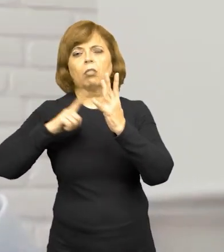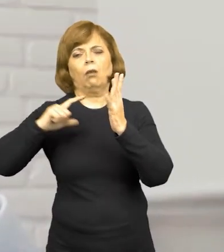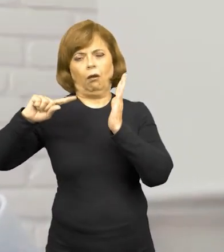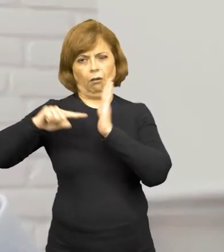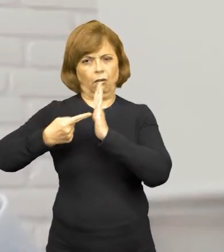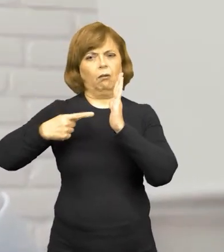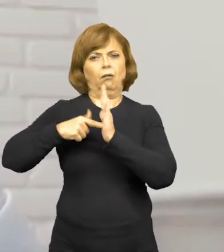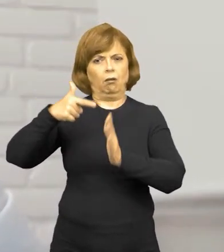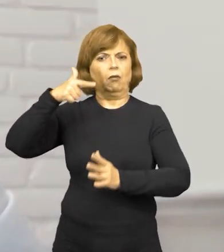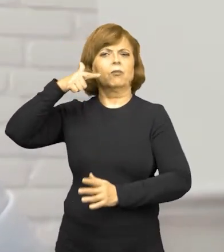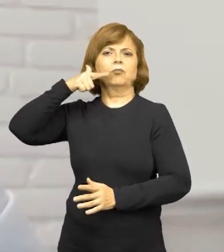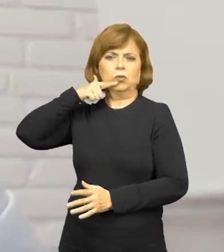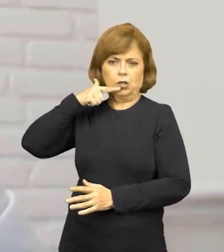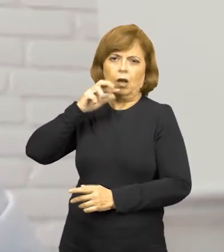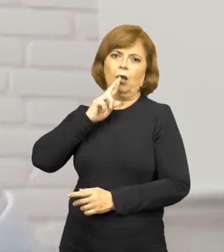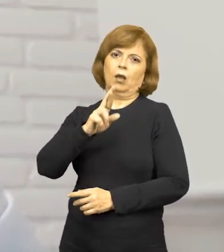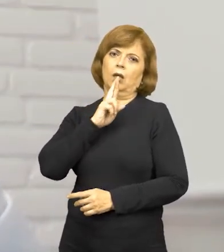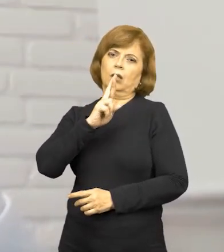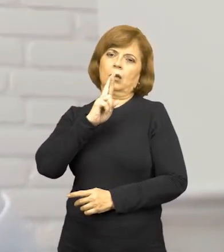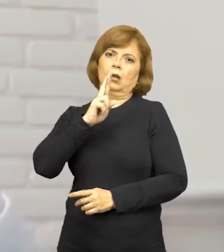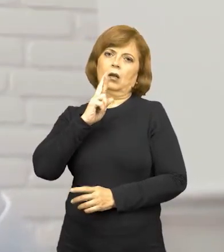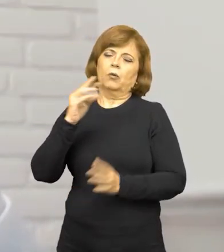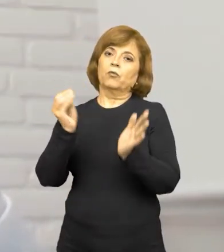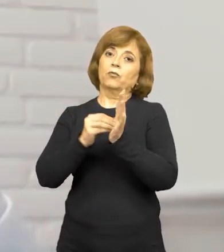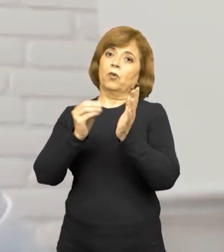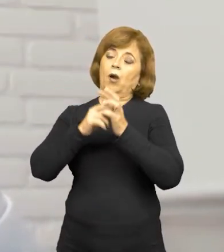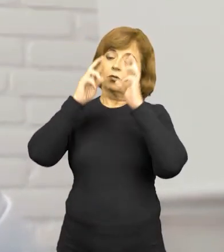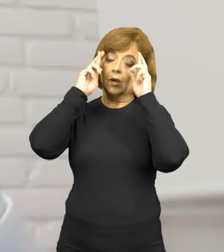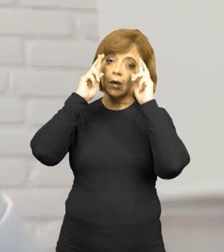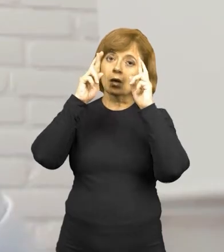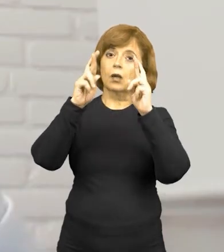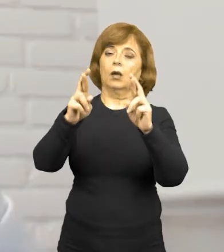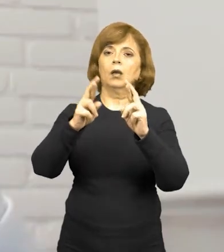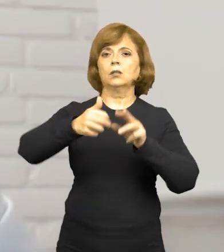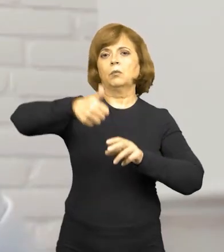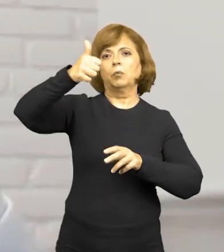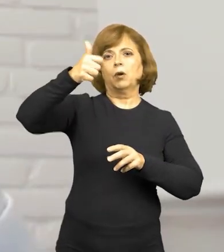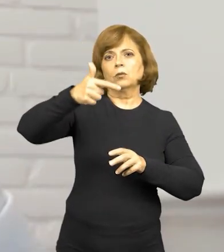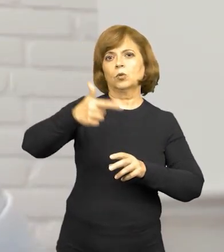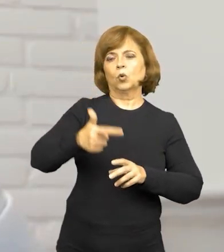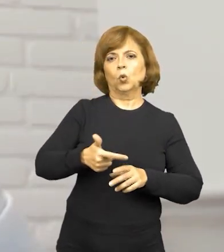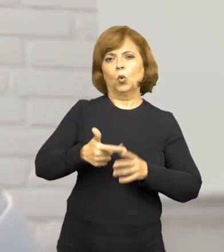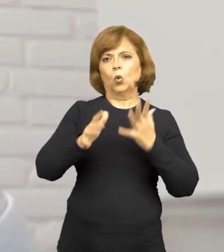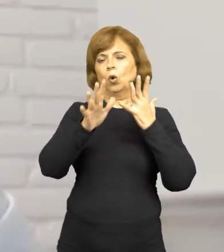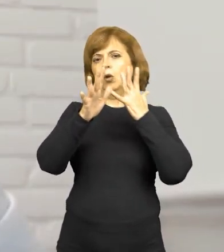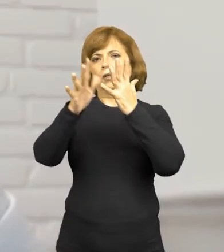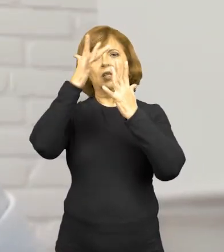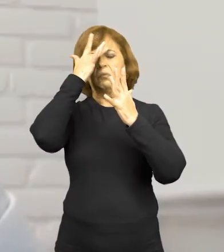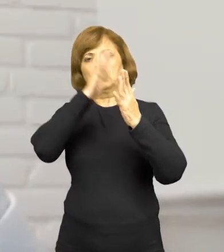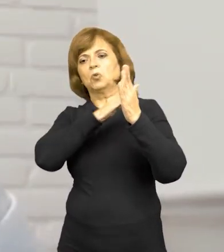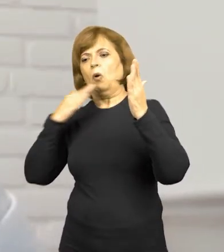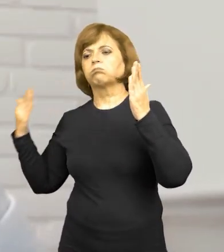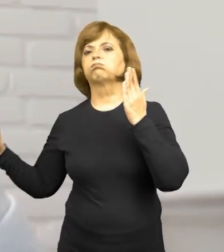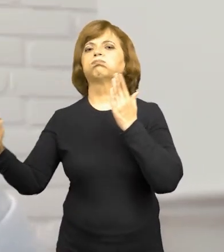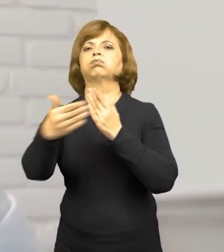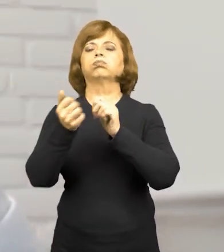ouvidorias com reclamações envolvendo desrespeito às ordens de prioridades e os casos em que são